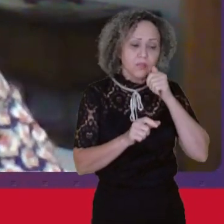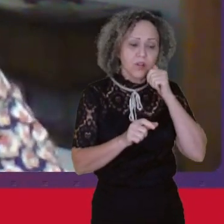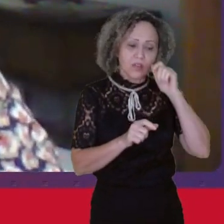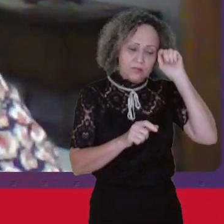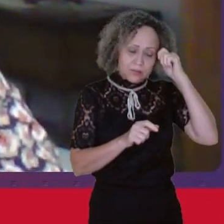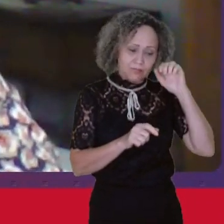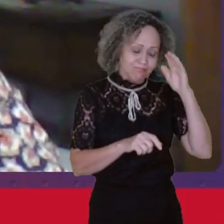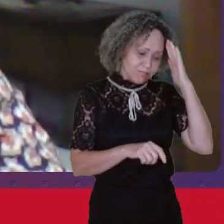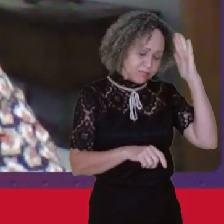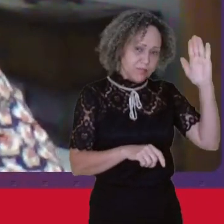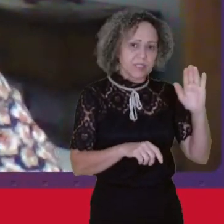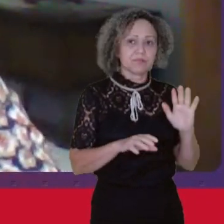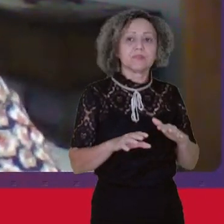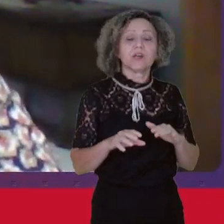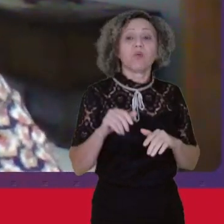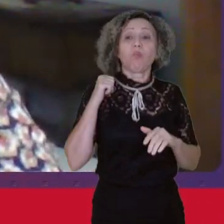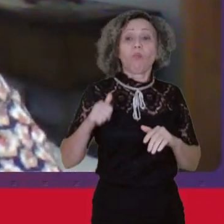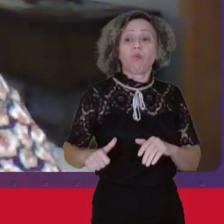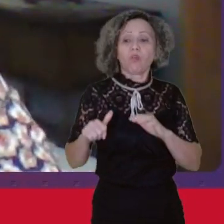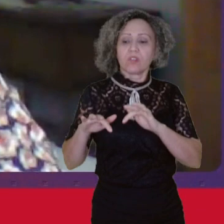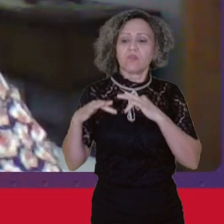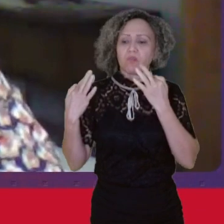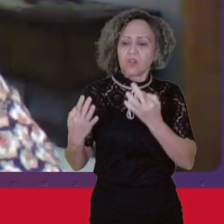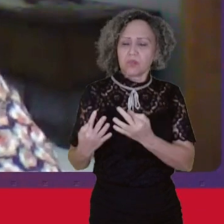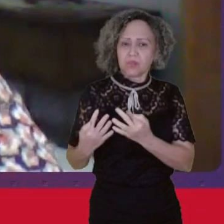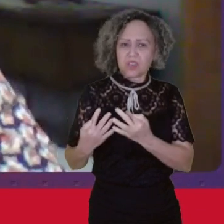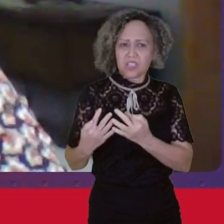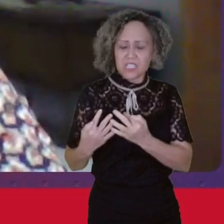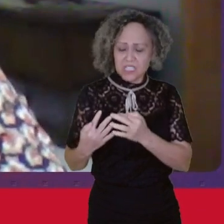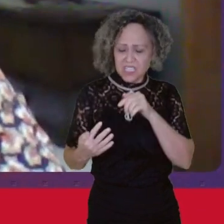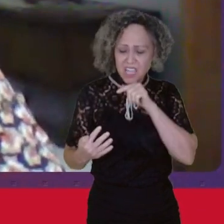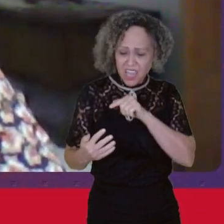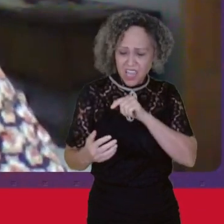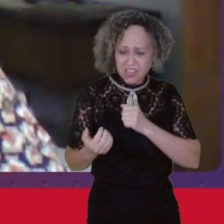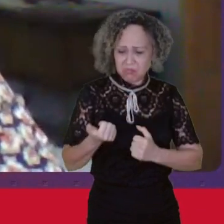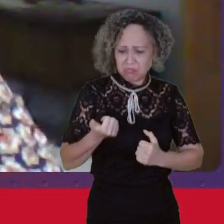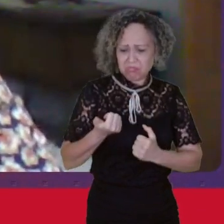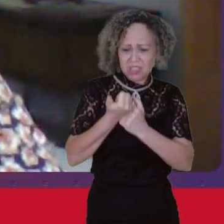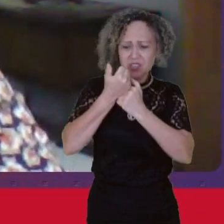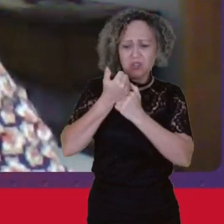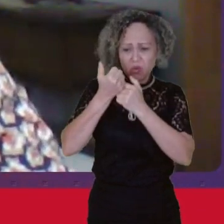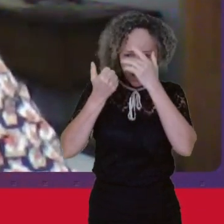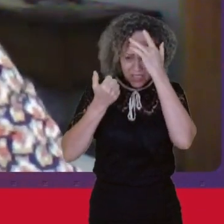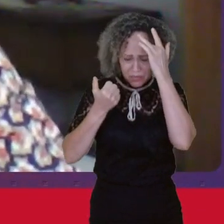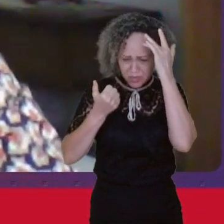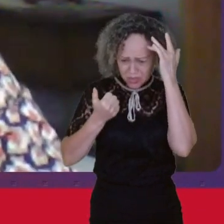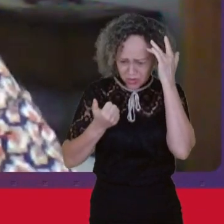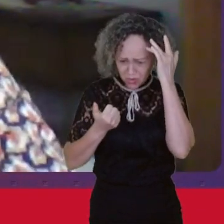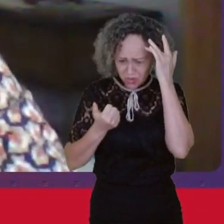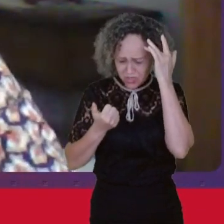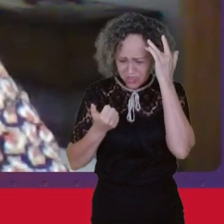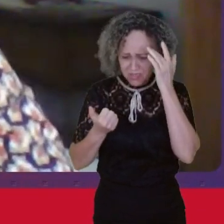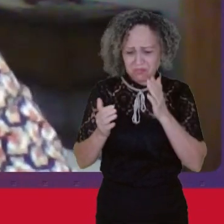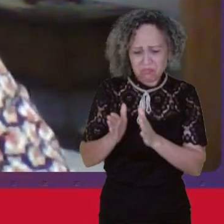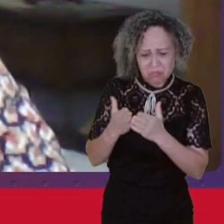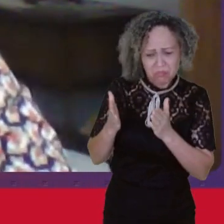Que reduziu os níveis de pobreza E de extrema pobreza De forma muito